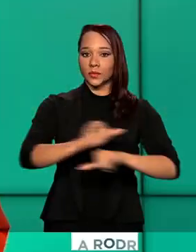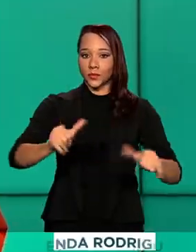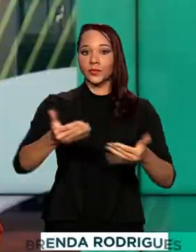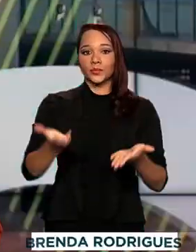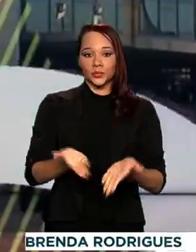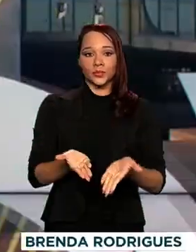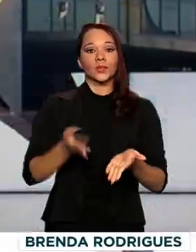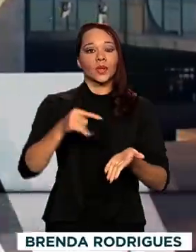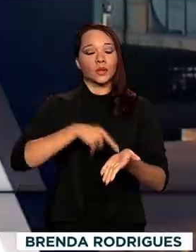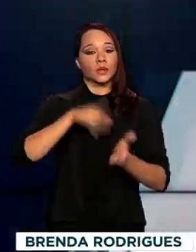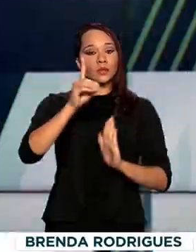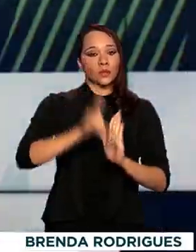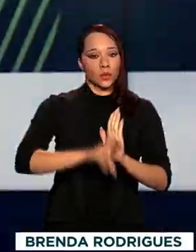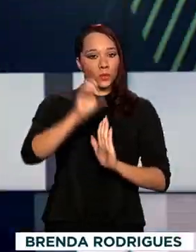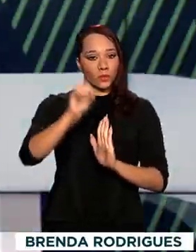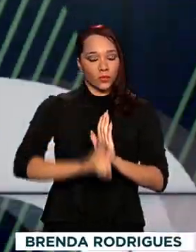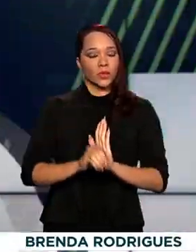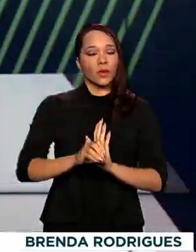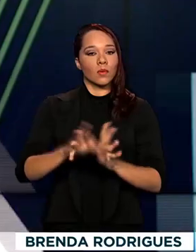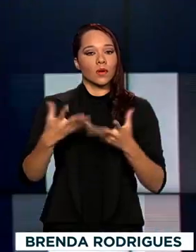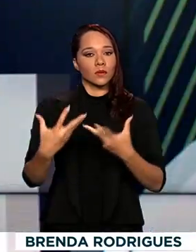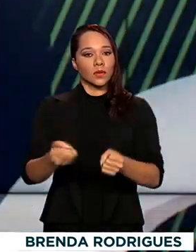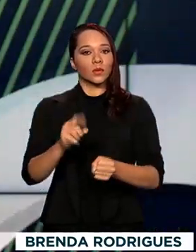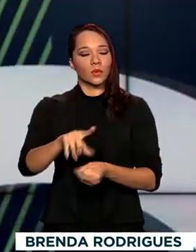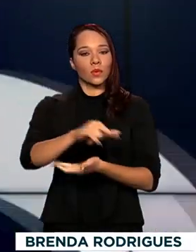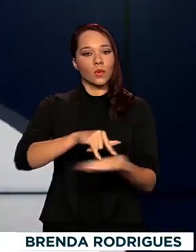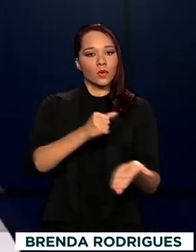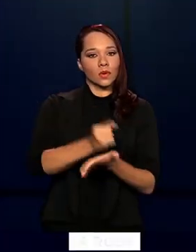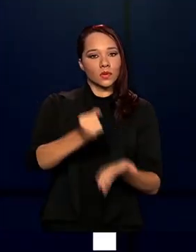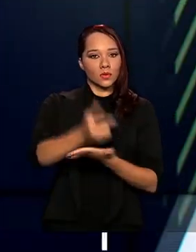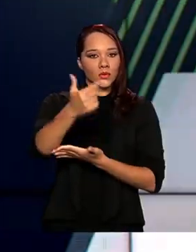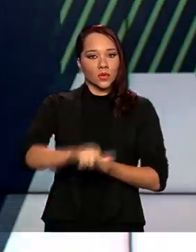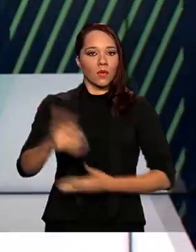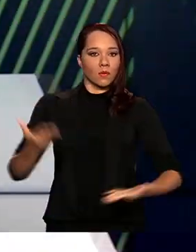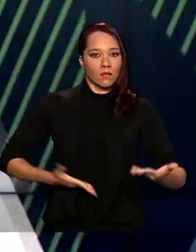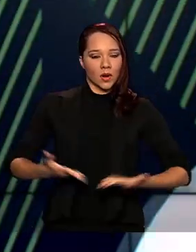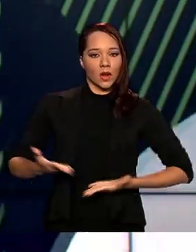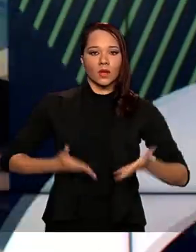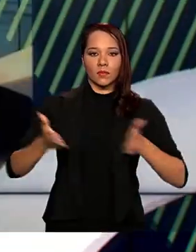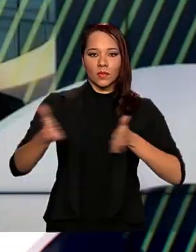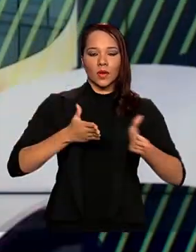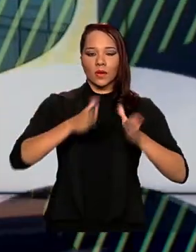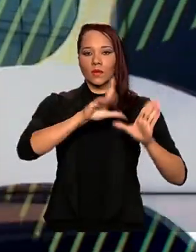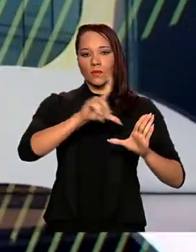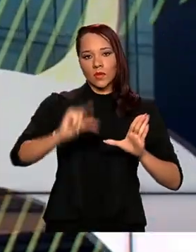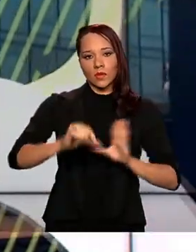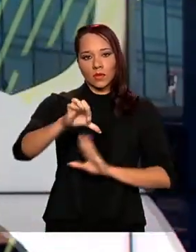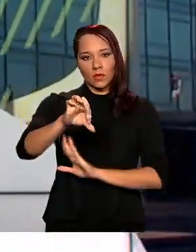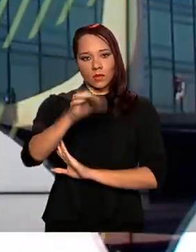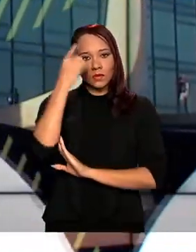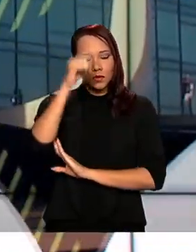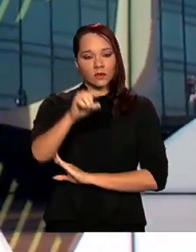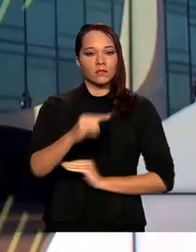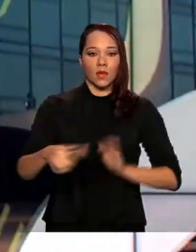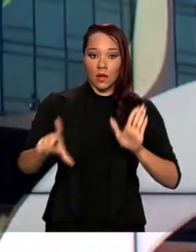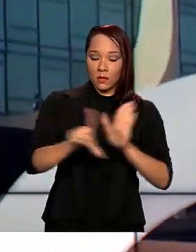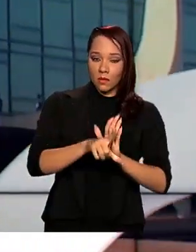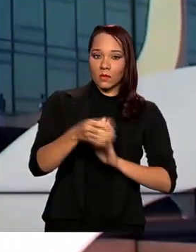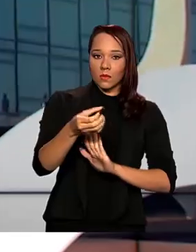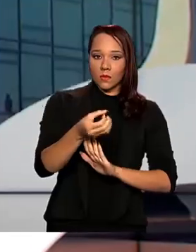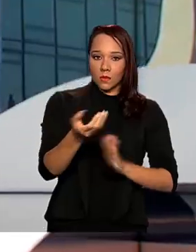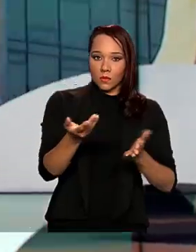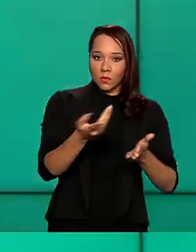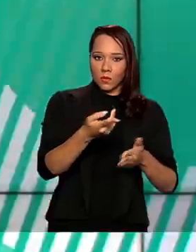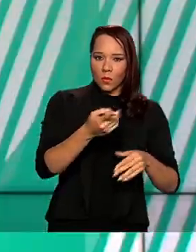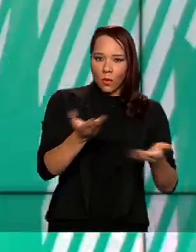edição extra do Diário Oficial permite a recontratação de empregado em período menor a 90 dias. A lei atual veta